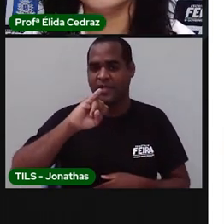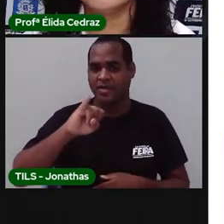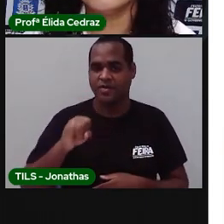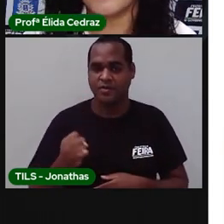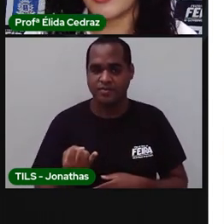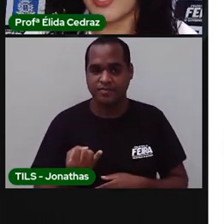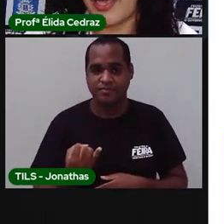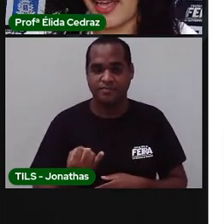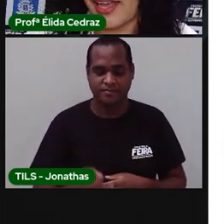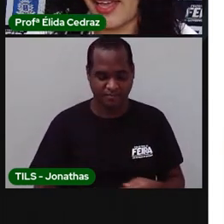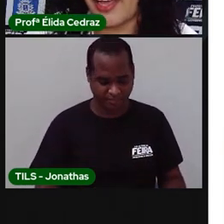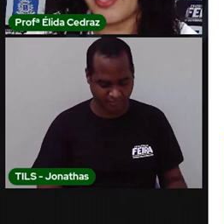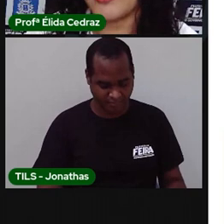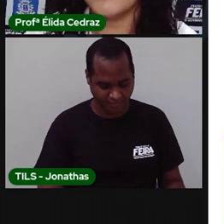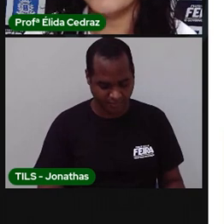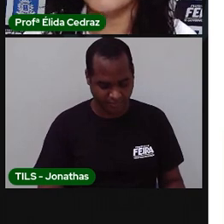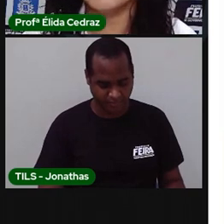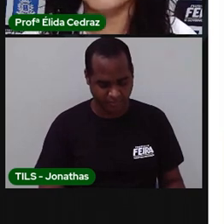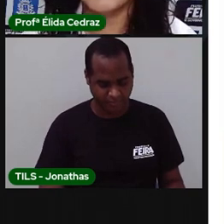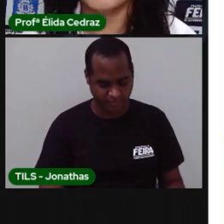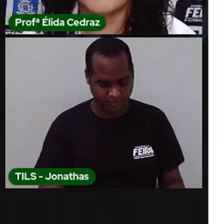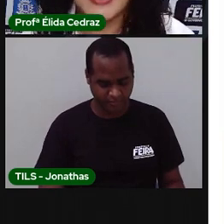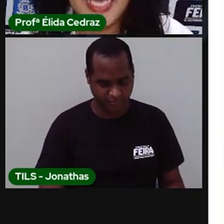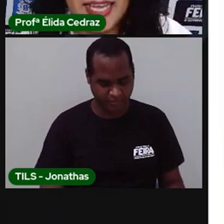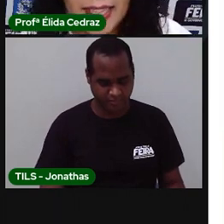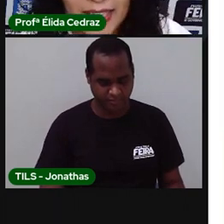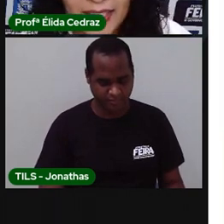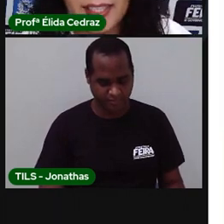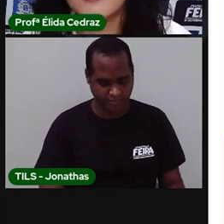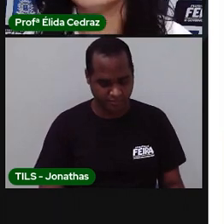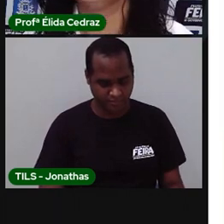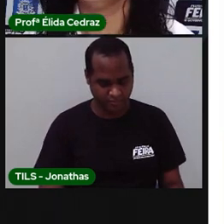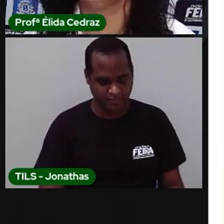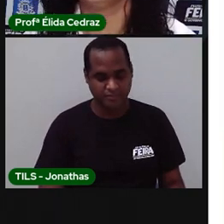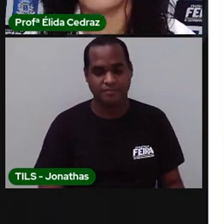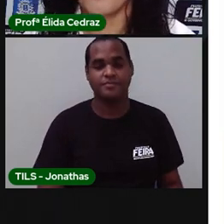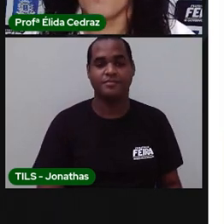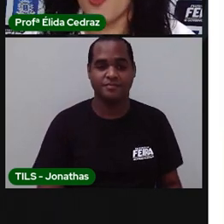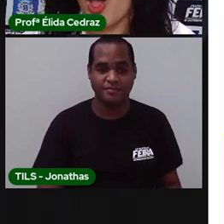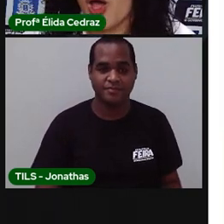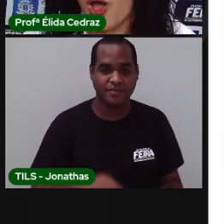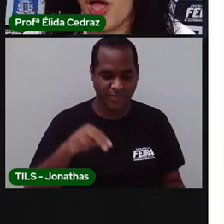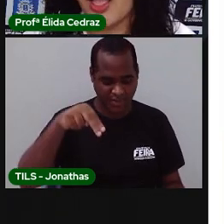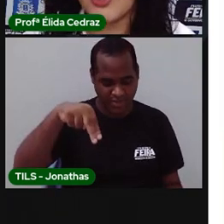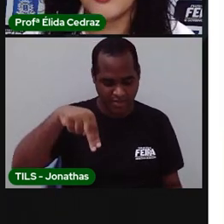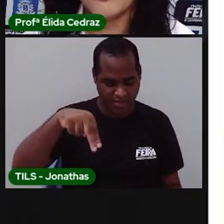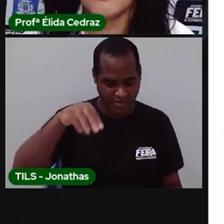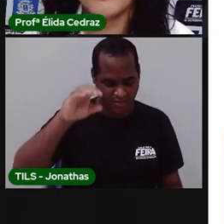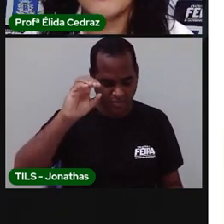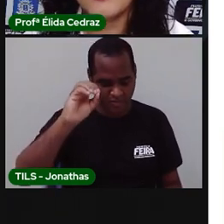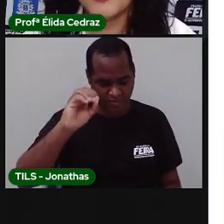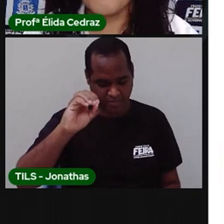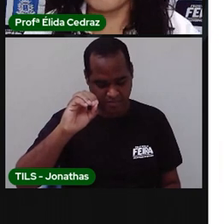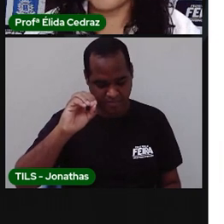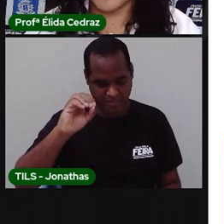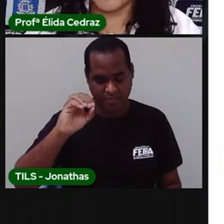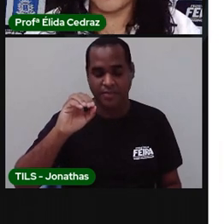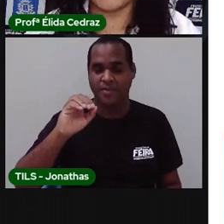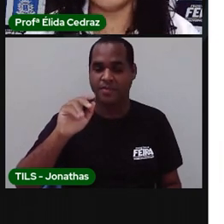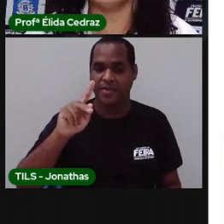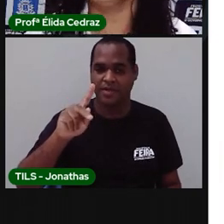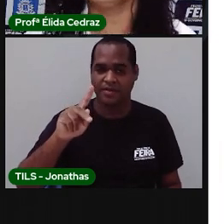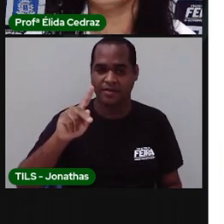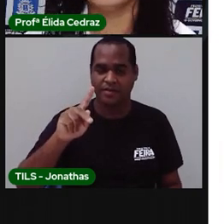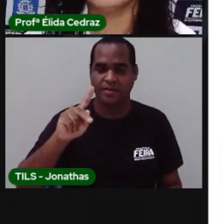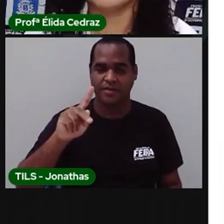K, N, O, P,